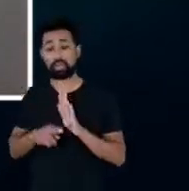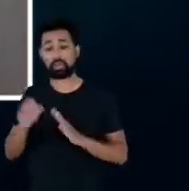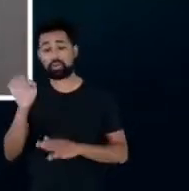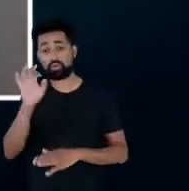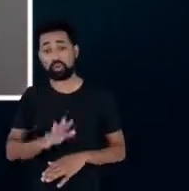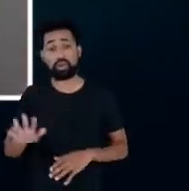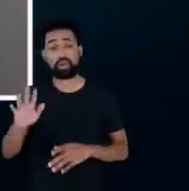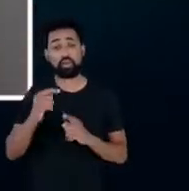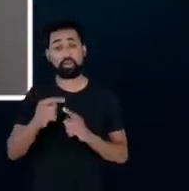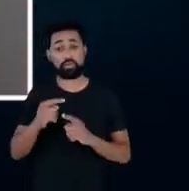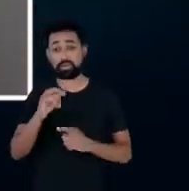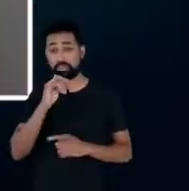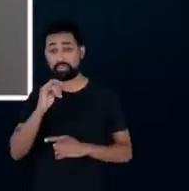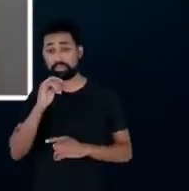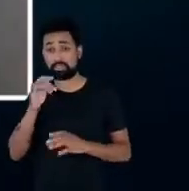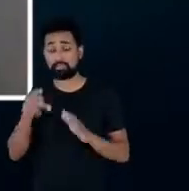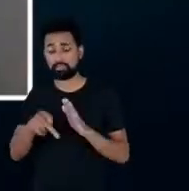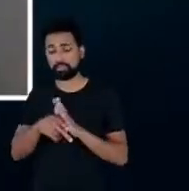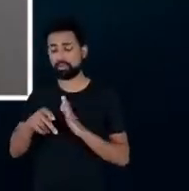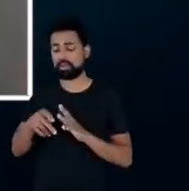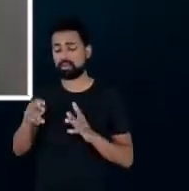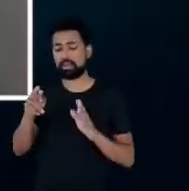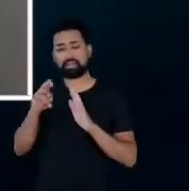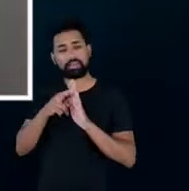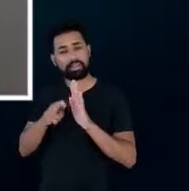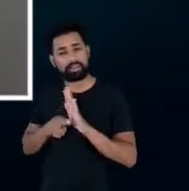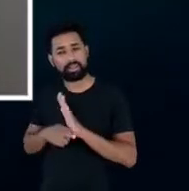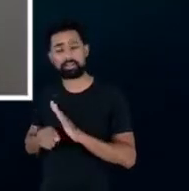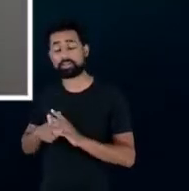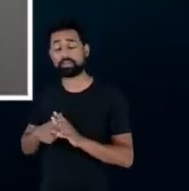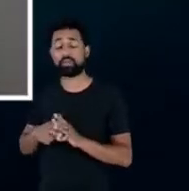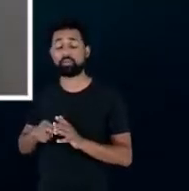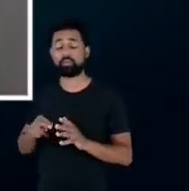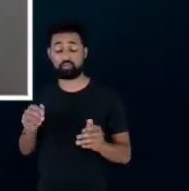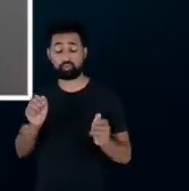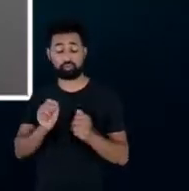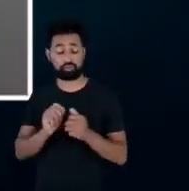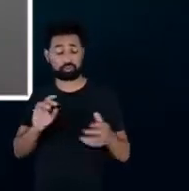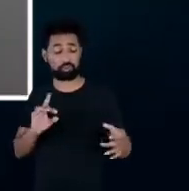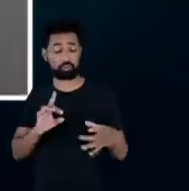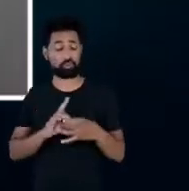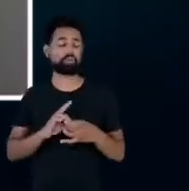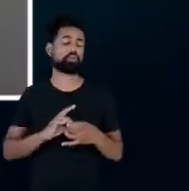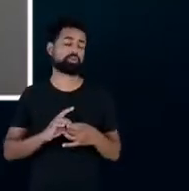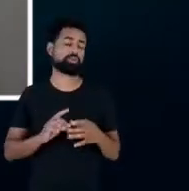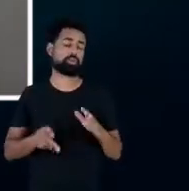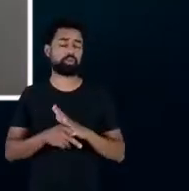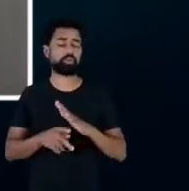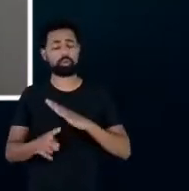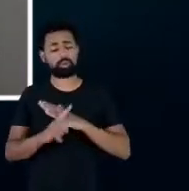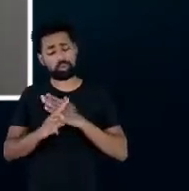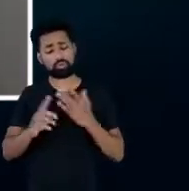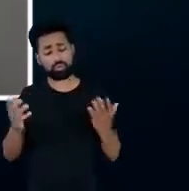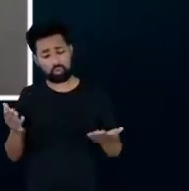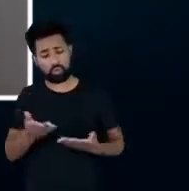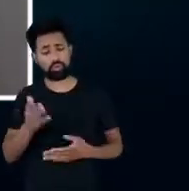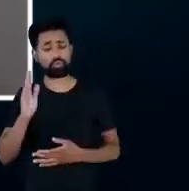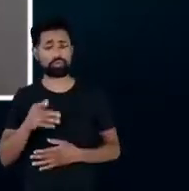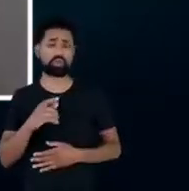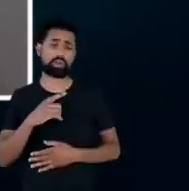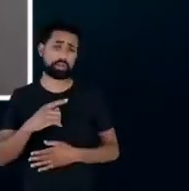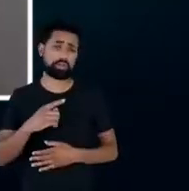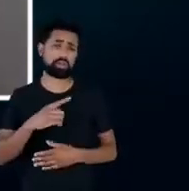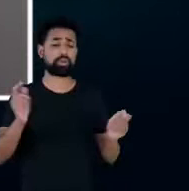nível por exemplo das ESCOS da relação das ESCOS com seus clientes isso hoje as ESCOS já tem uma